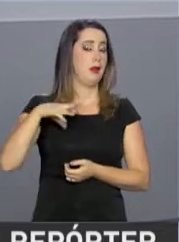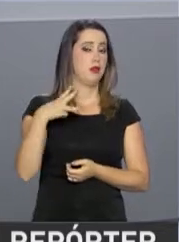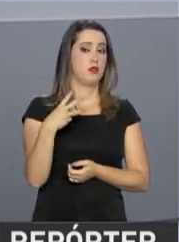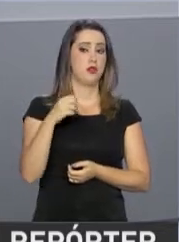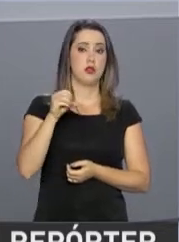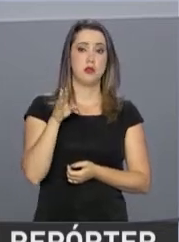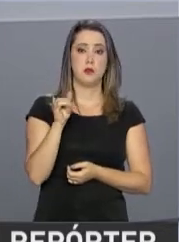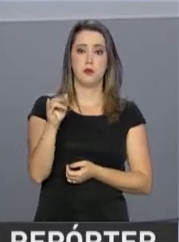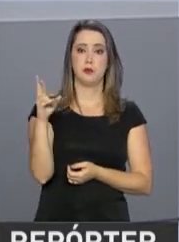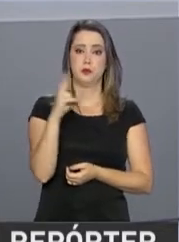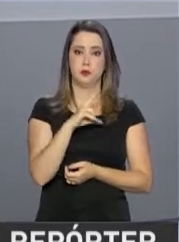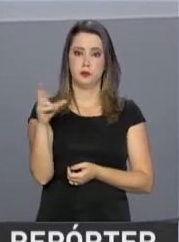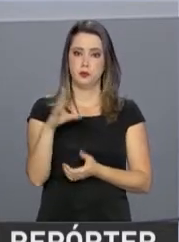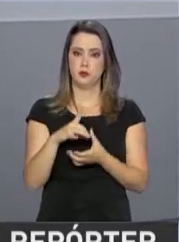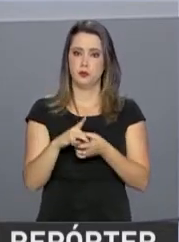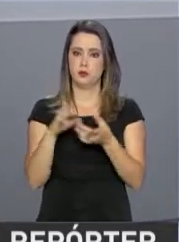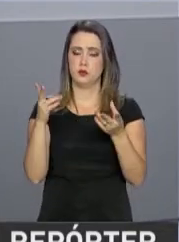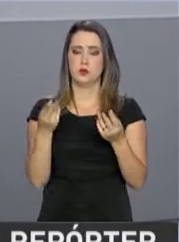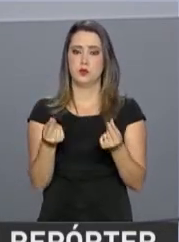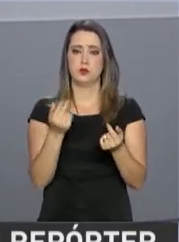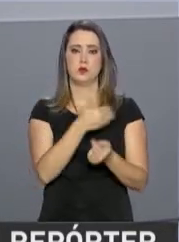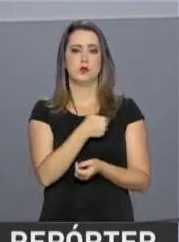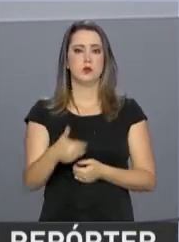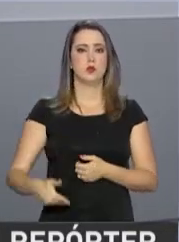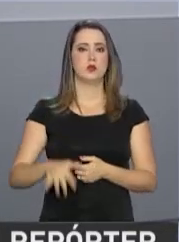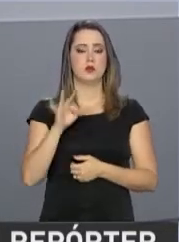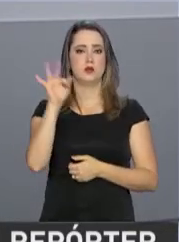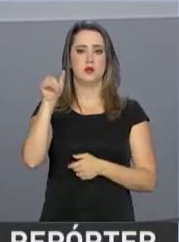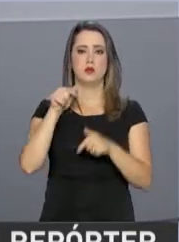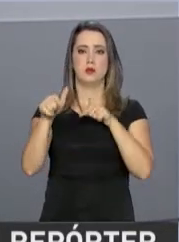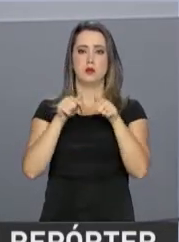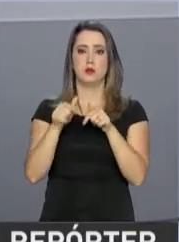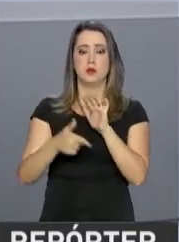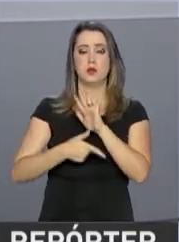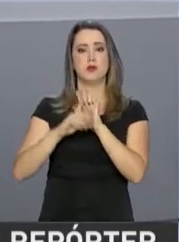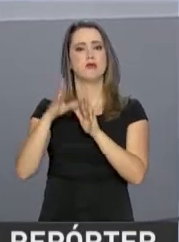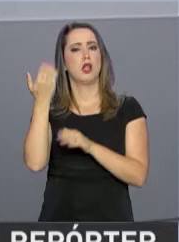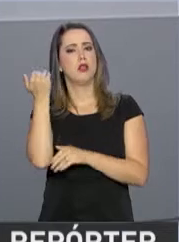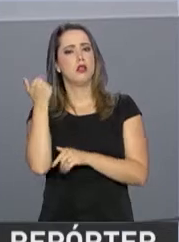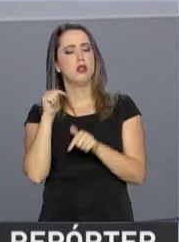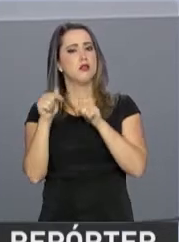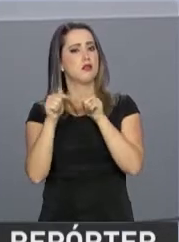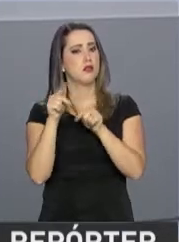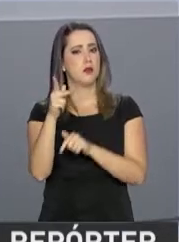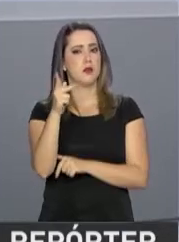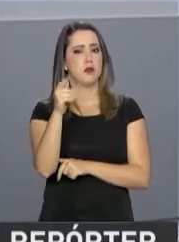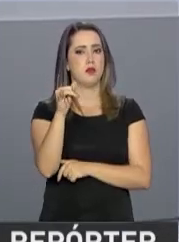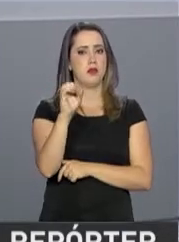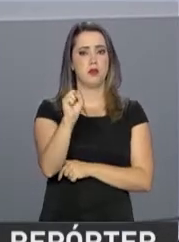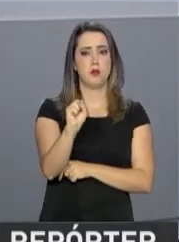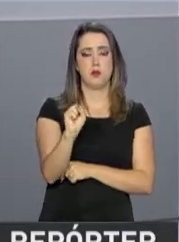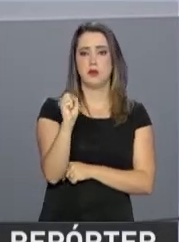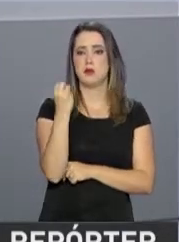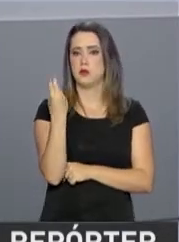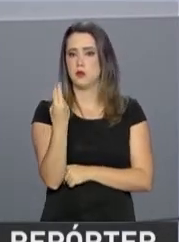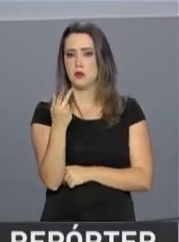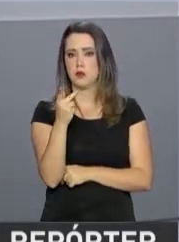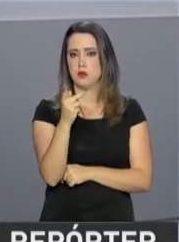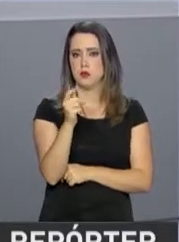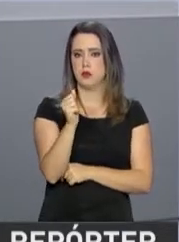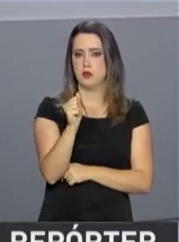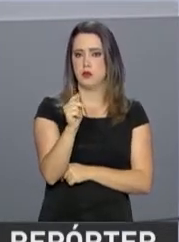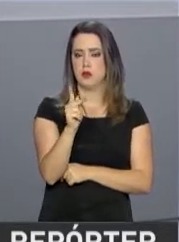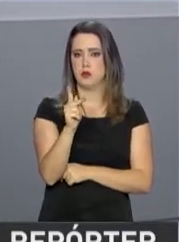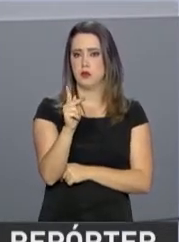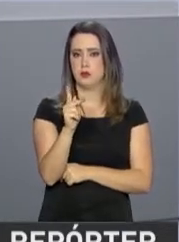estão sendo liberados pelo governo federal para trabalhadores que tinham recursos retidos no fundo PIS-PASEP. O presidente